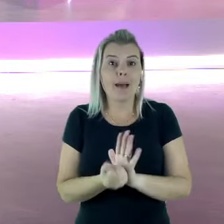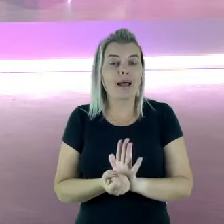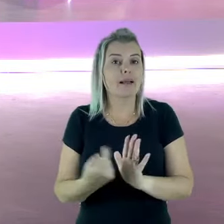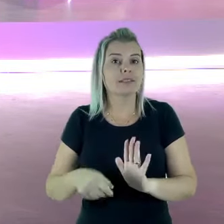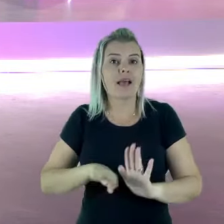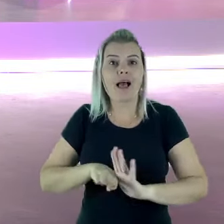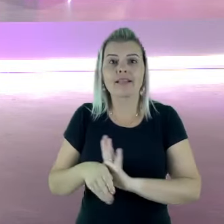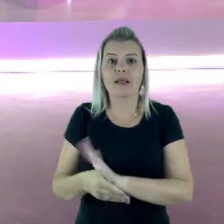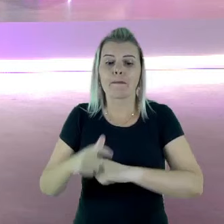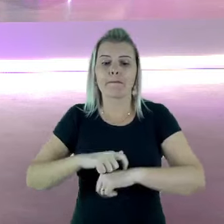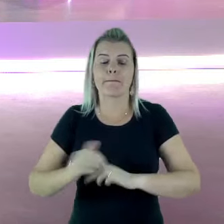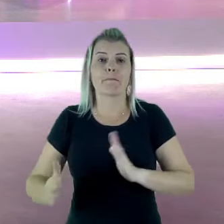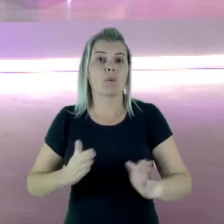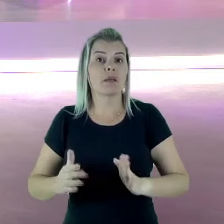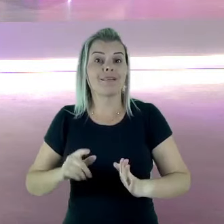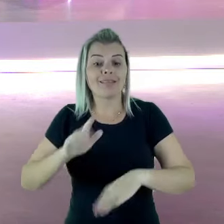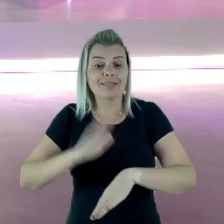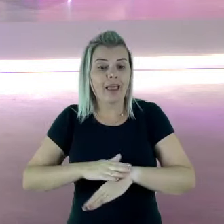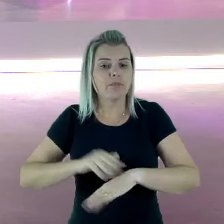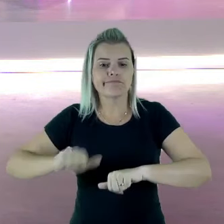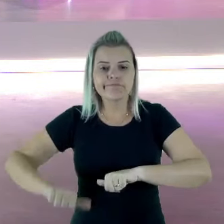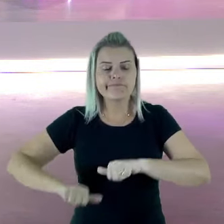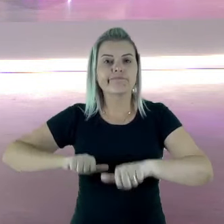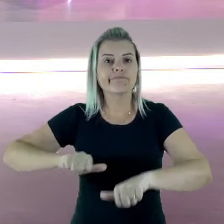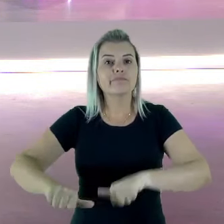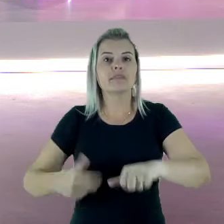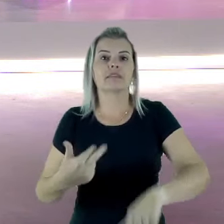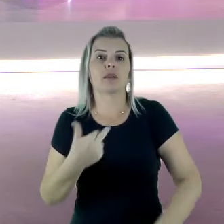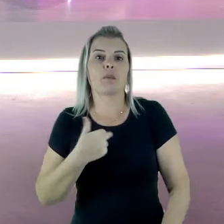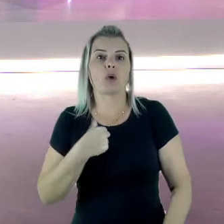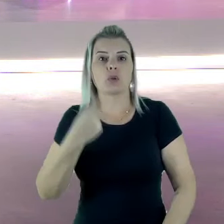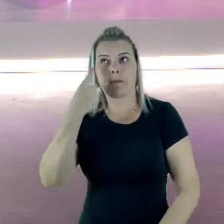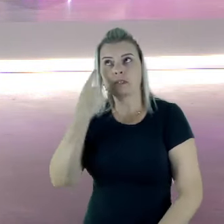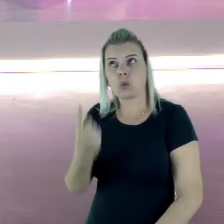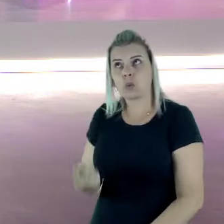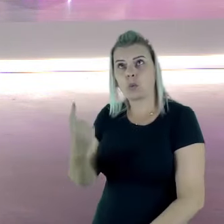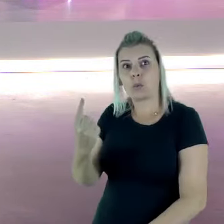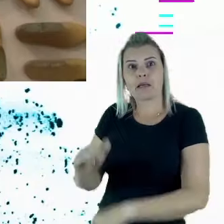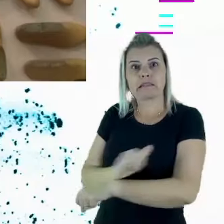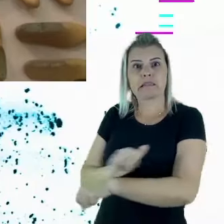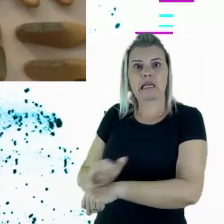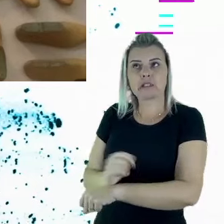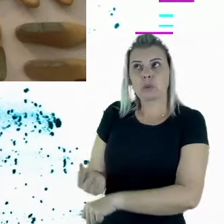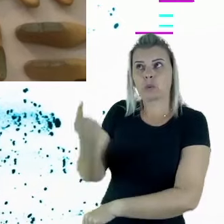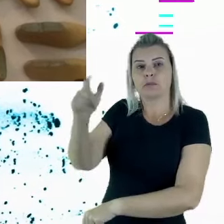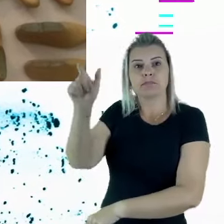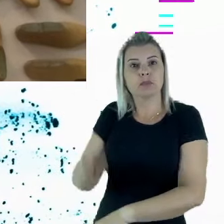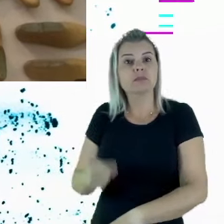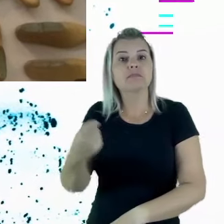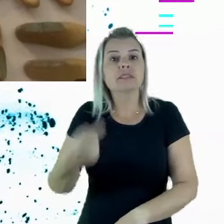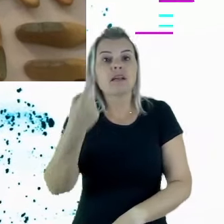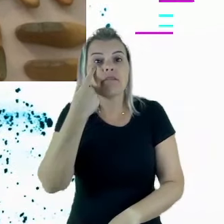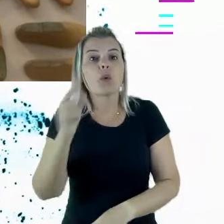mudando de acordo com o tempo. Você não pode estar ancorado em uma pessoa, em uma estratégia única. Você tem que estar ancorado no que a sua